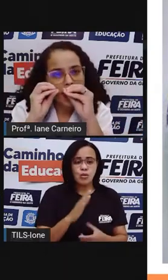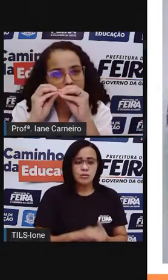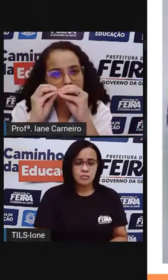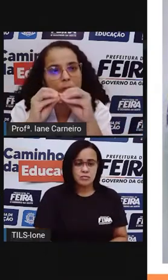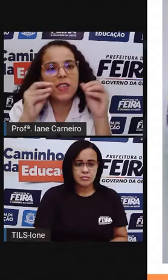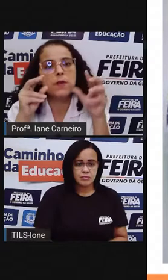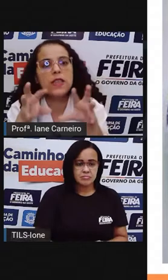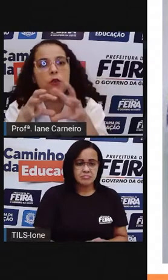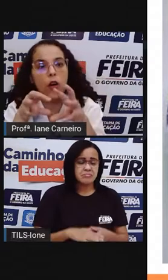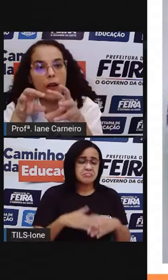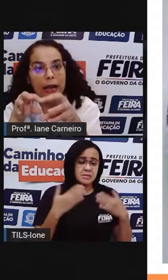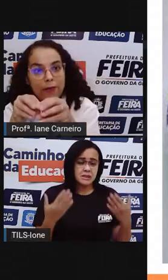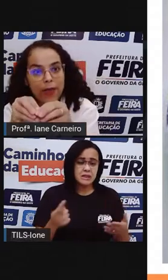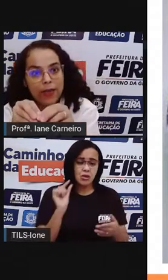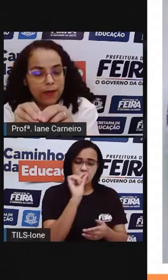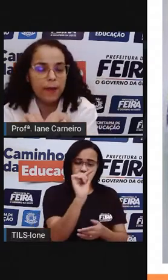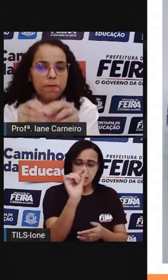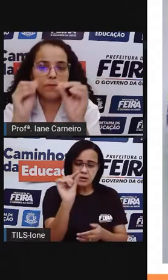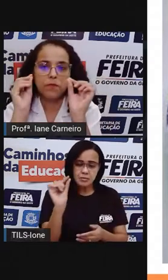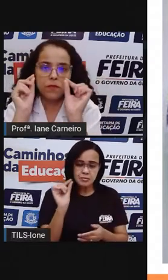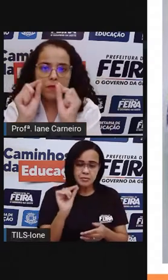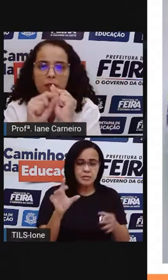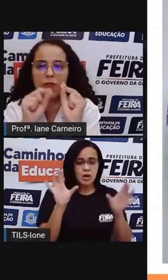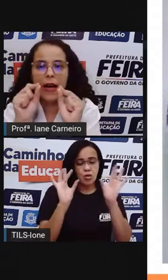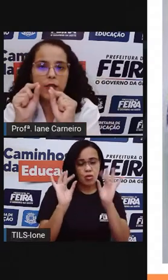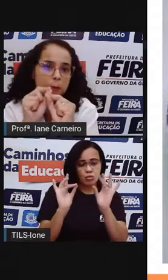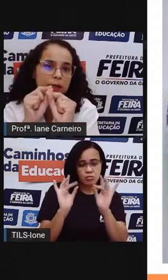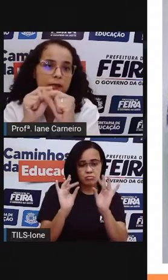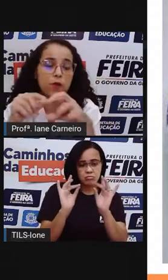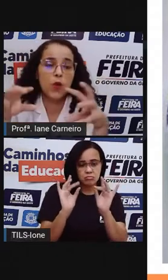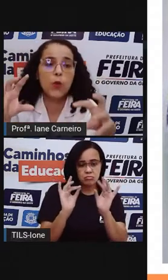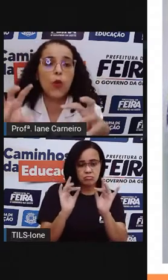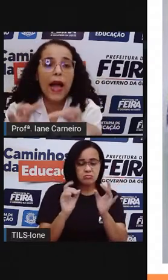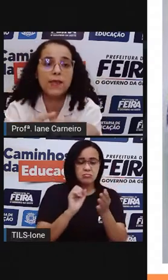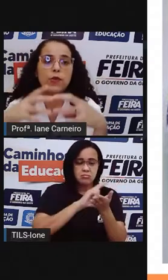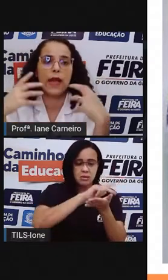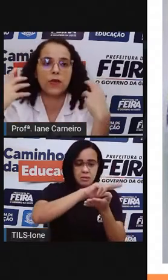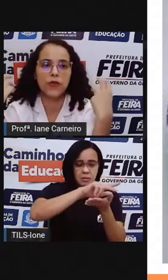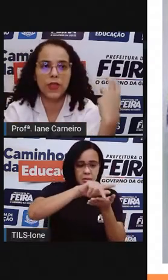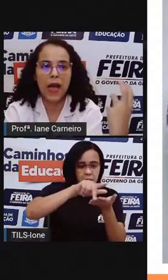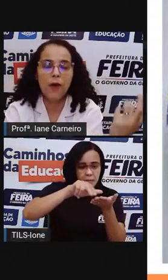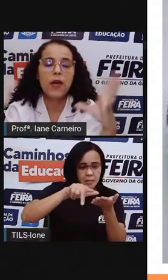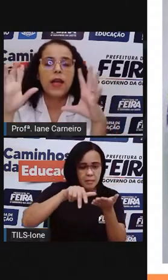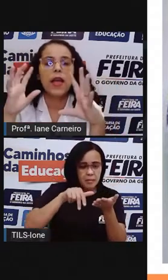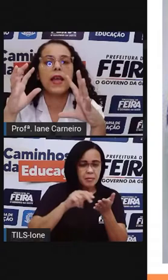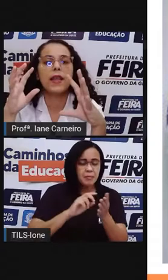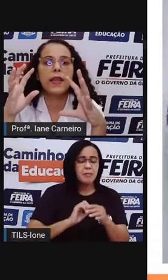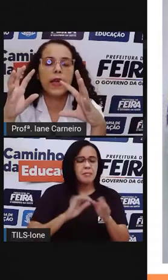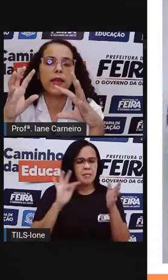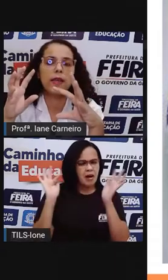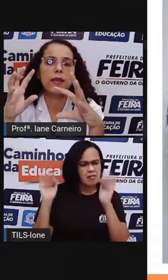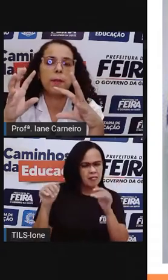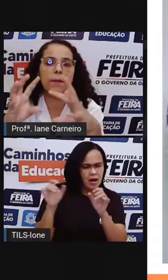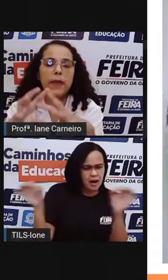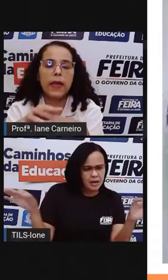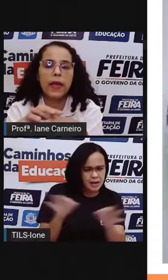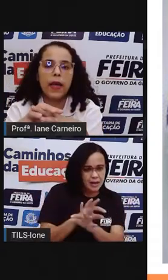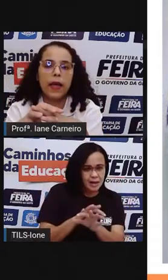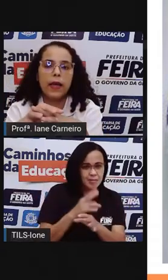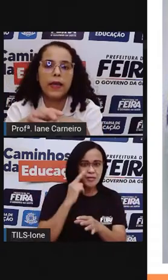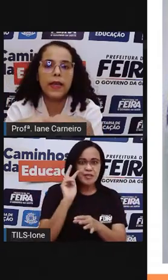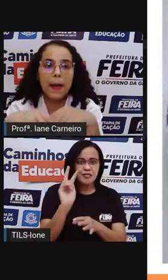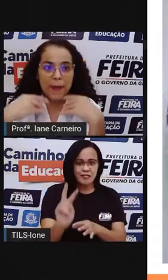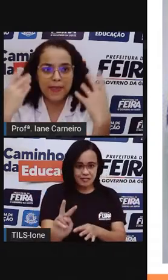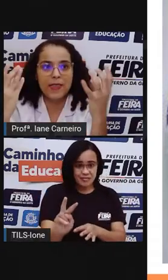Cada pedacinho, mesmo sendo colado ali, né? Vários pedacinhos, como o resultado final, ele, ele, é,